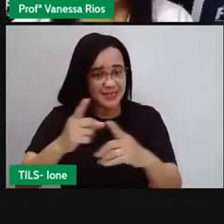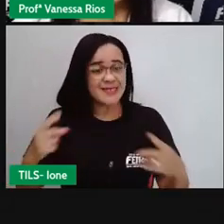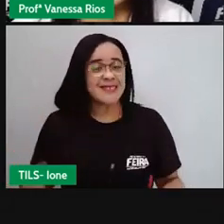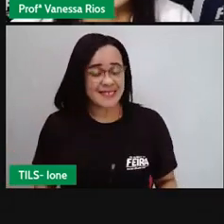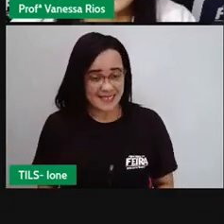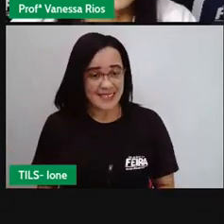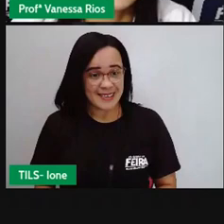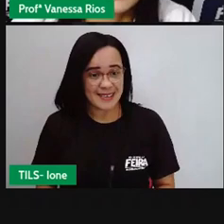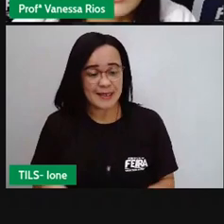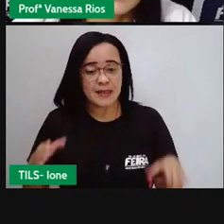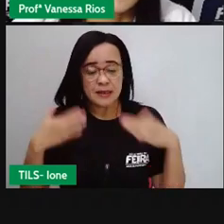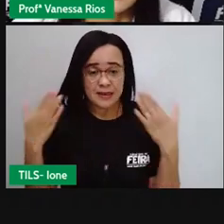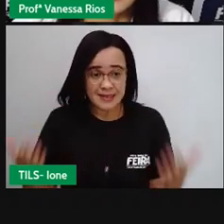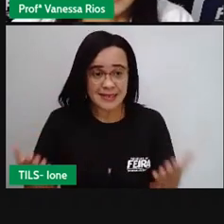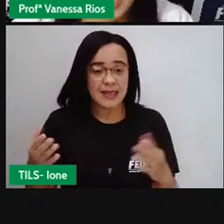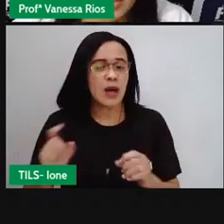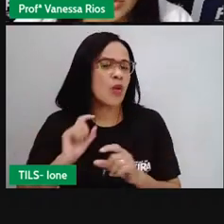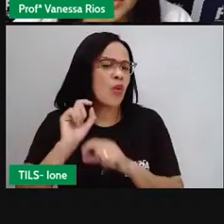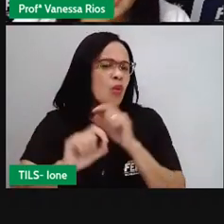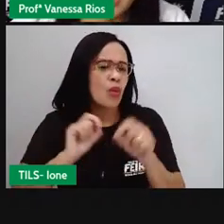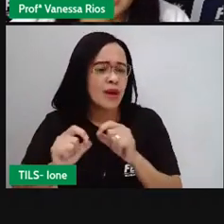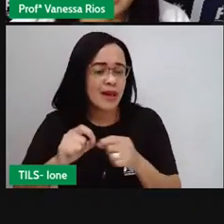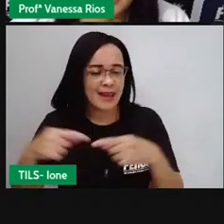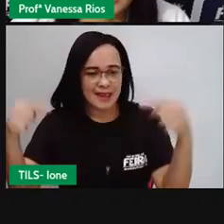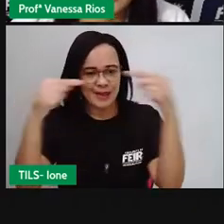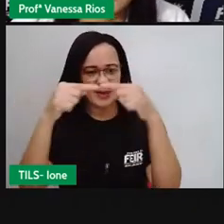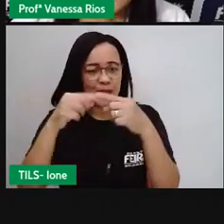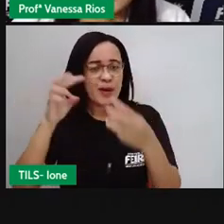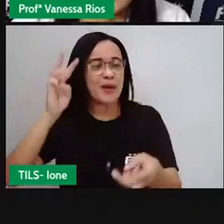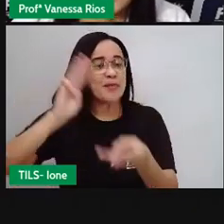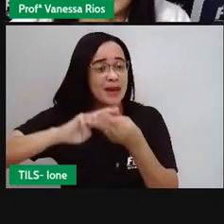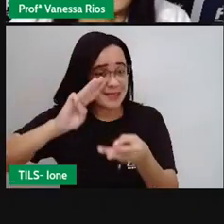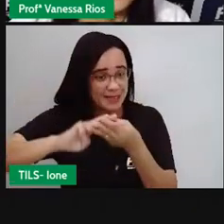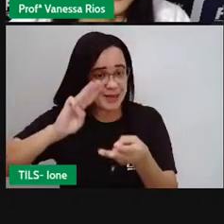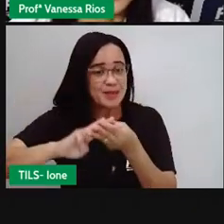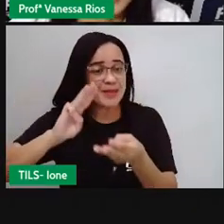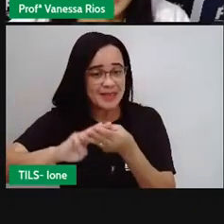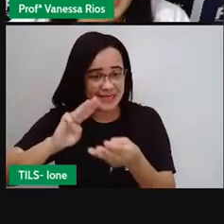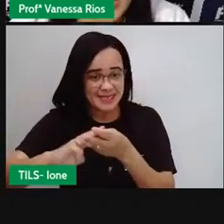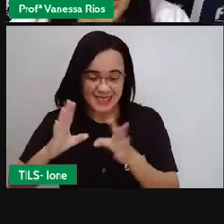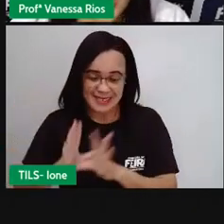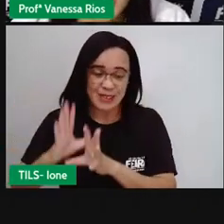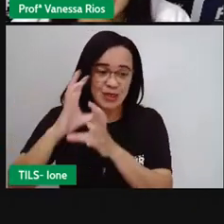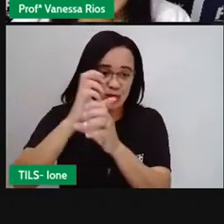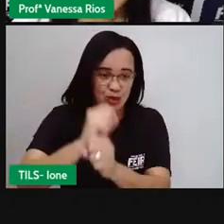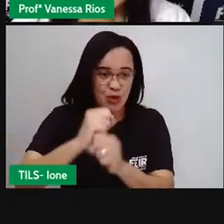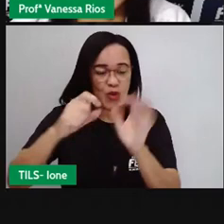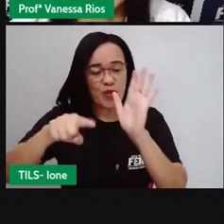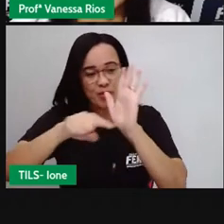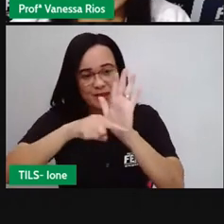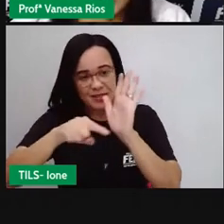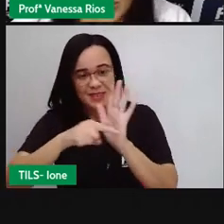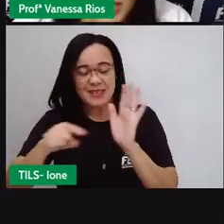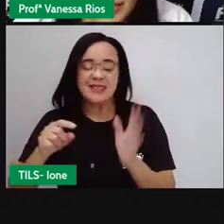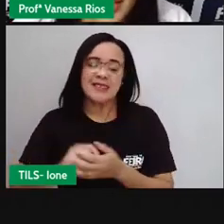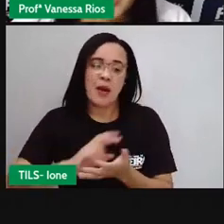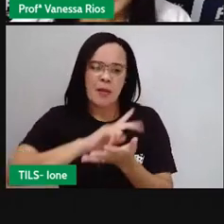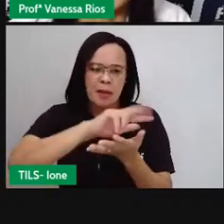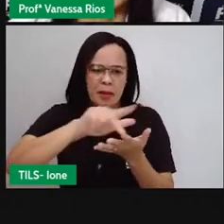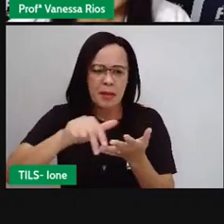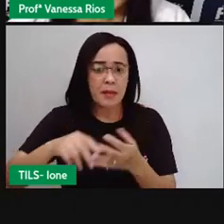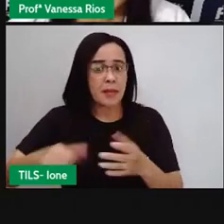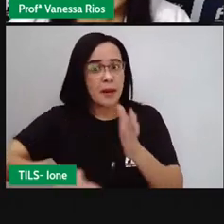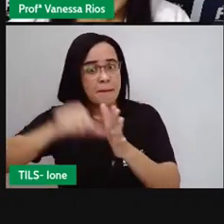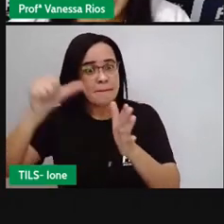relacionadas a cálculos matemáticos. E a gente viu que uma das primeiras dicas é fazer a leitura, né,